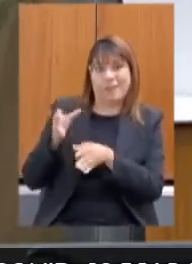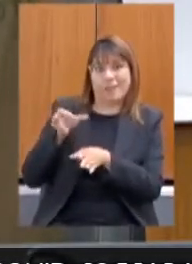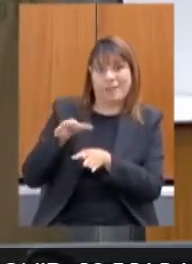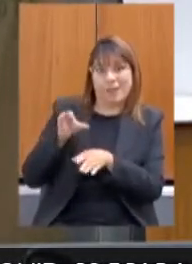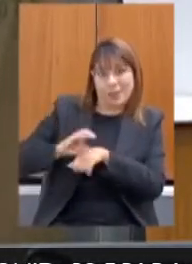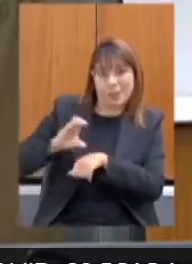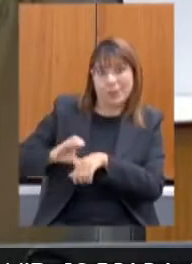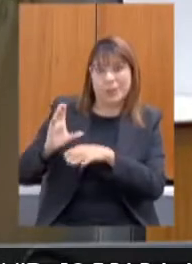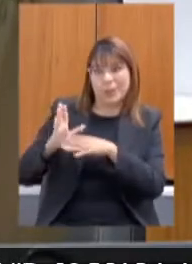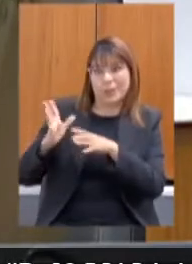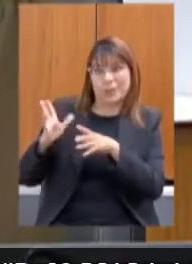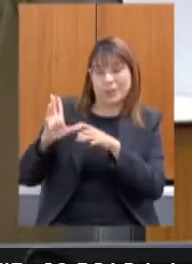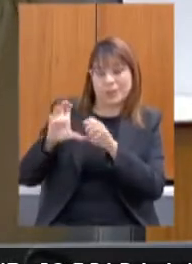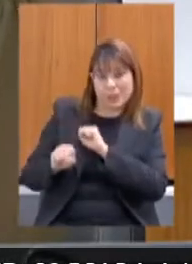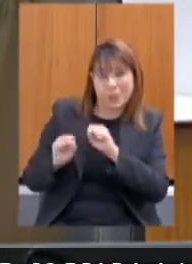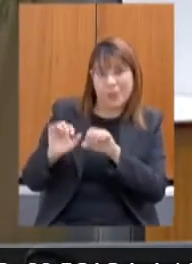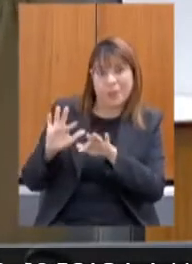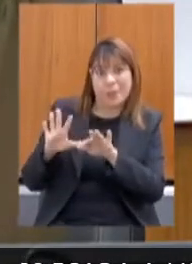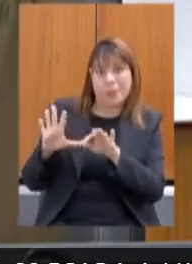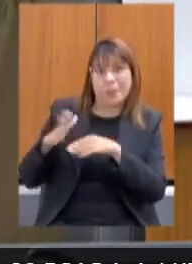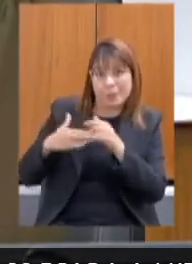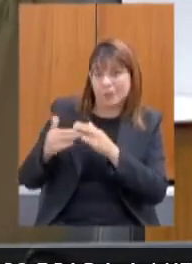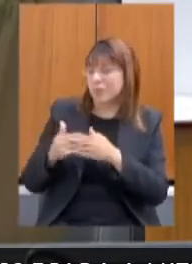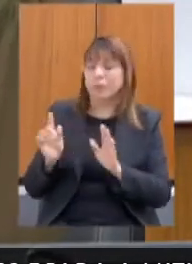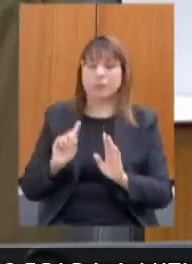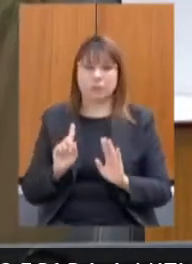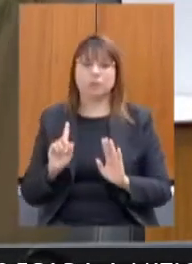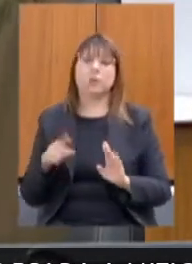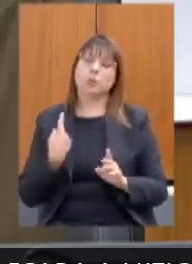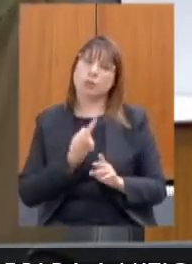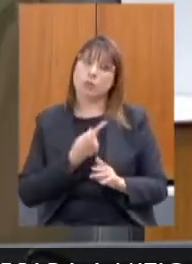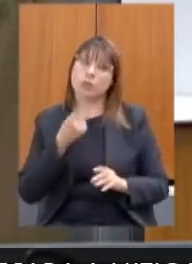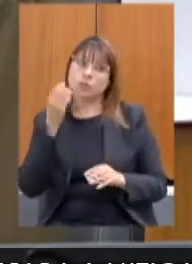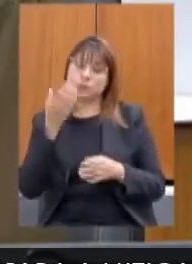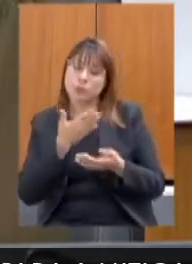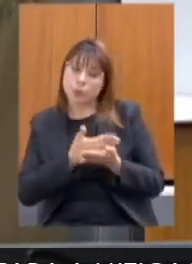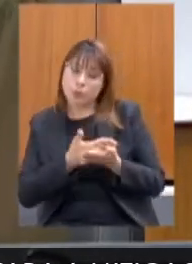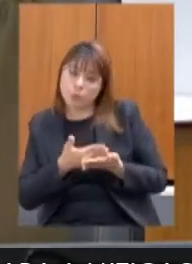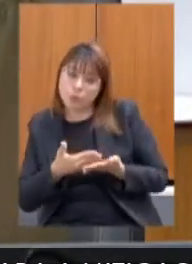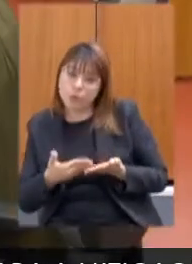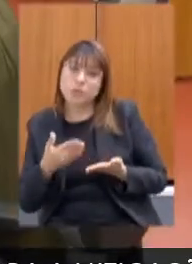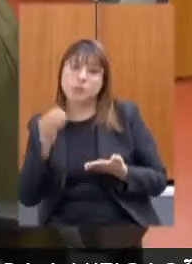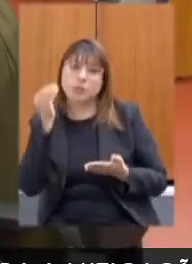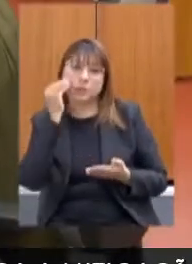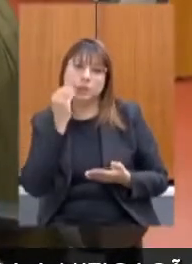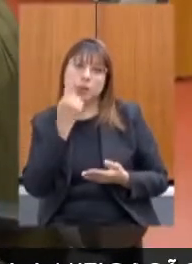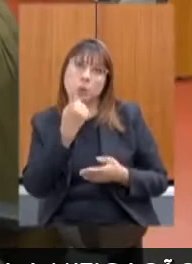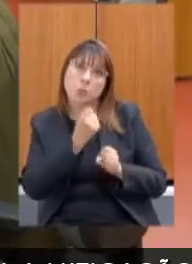a gente tentar colher daqui a um ano, um ano e meio esses resultados.